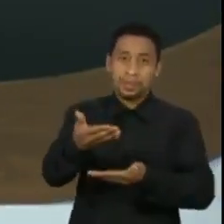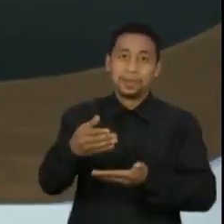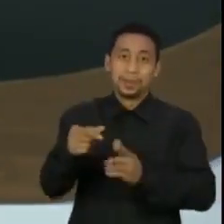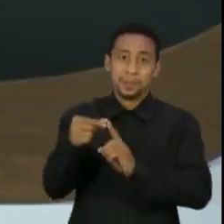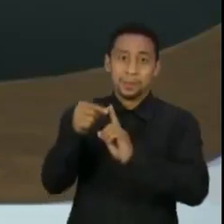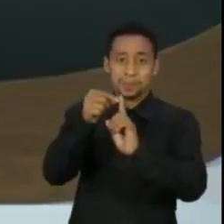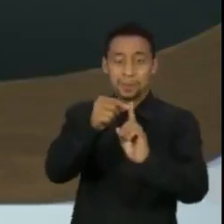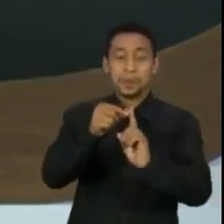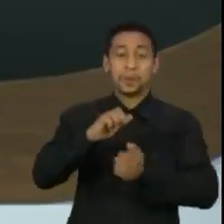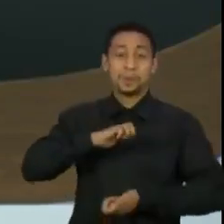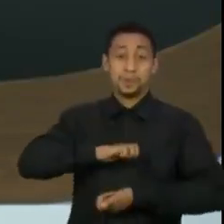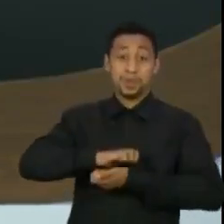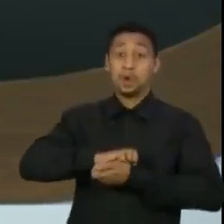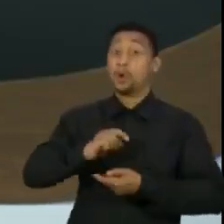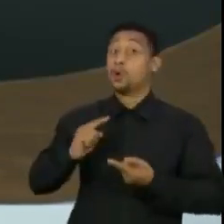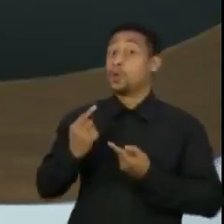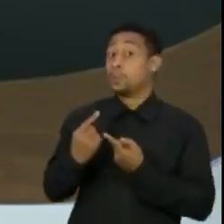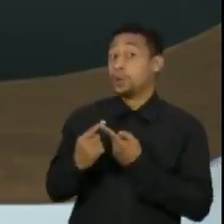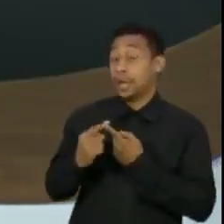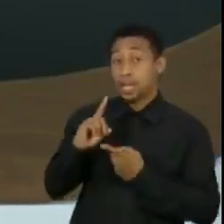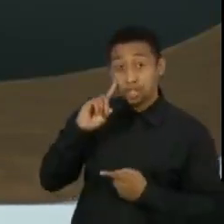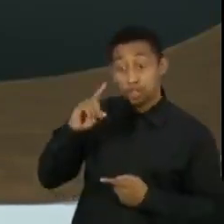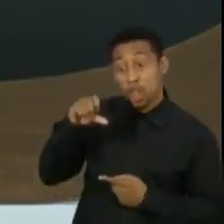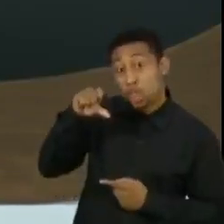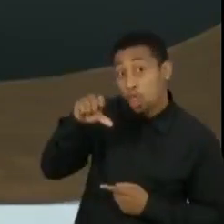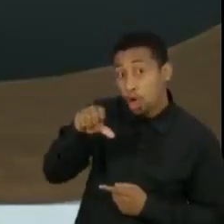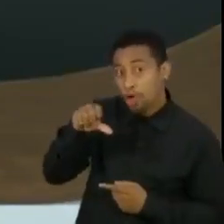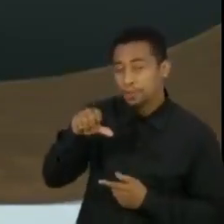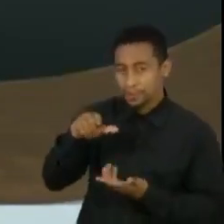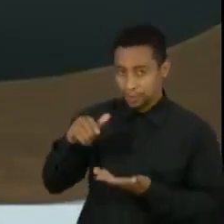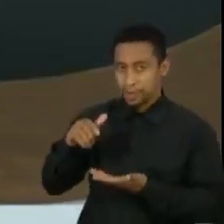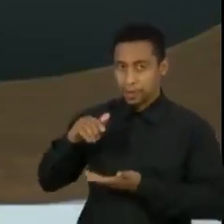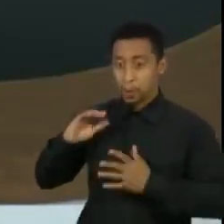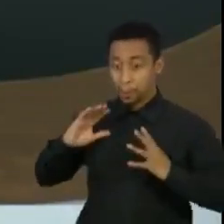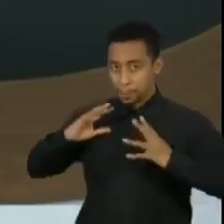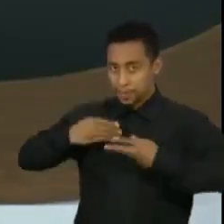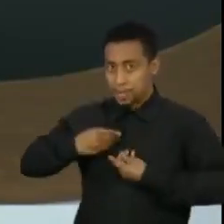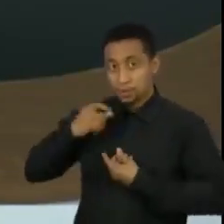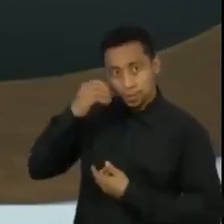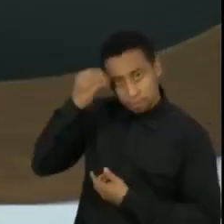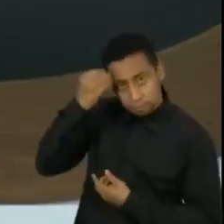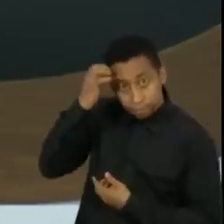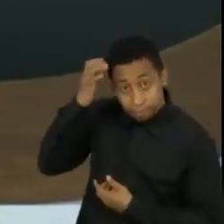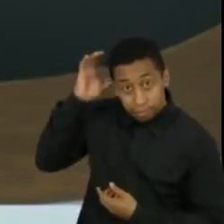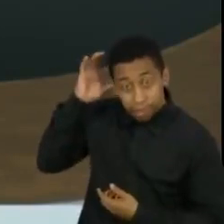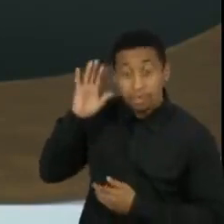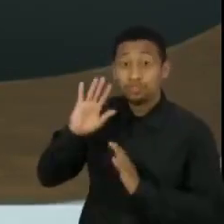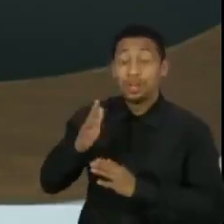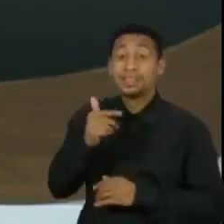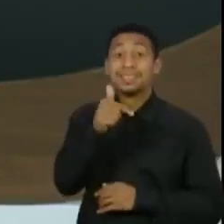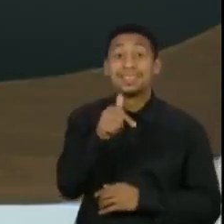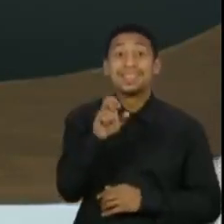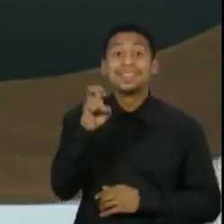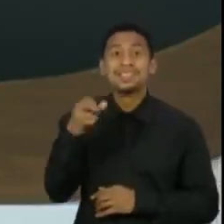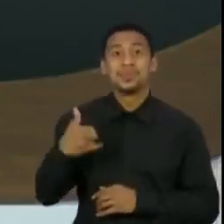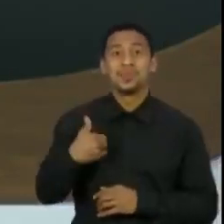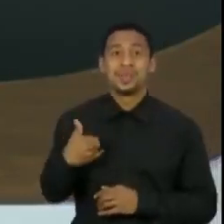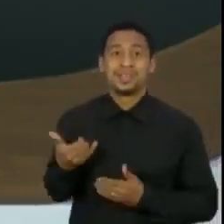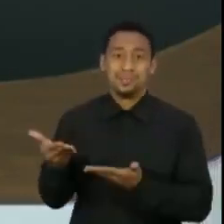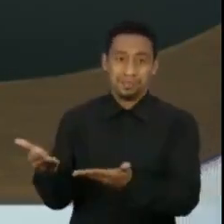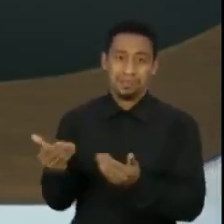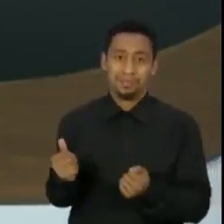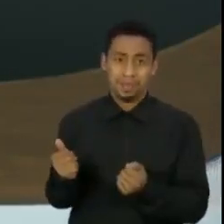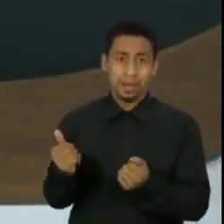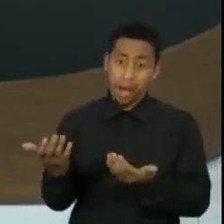que o ministro Marco Aurélio completa 75 anos e essa designação terá de ser feita. Certamente, não será o nome que o senhor sugeriu.